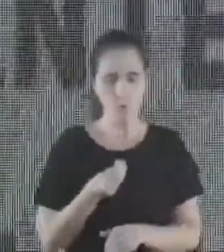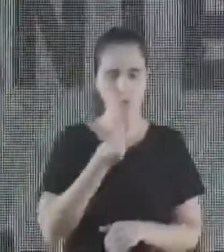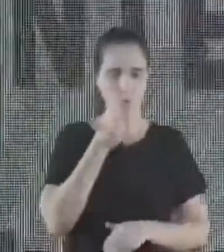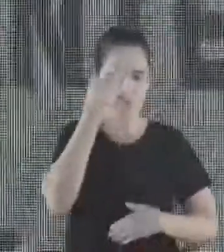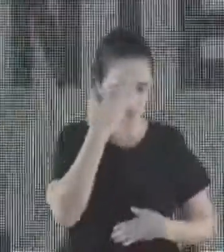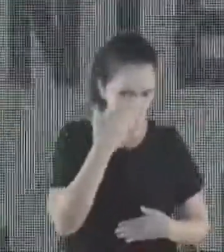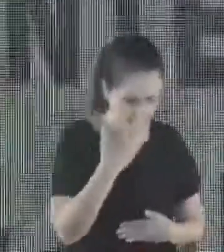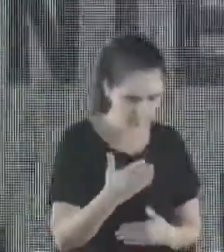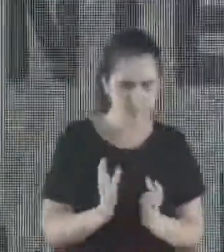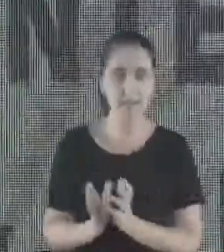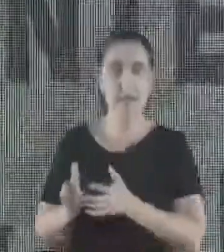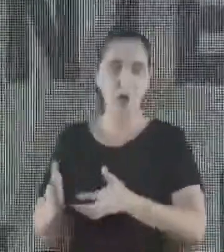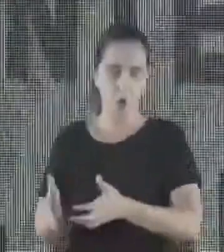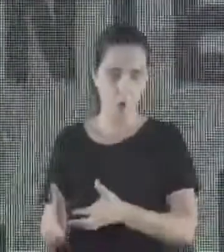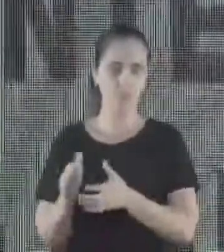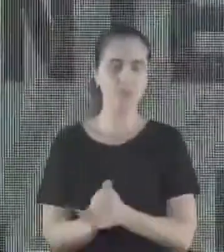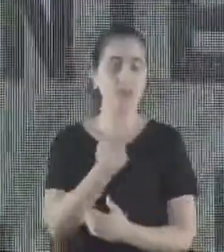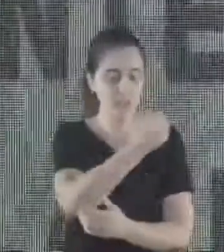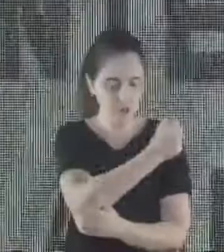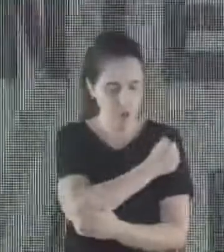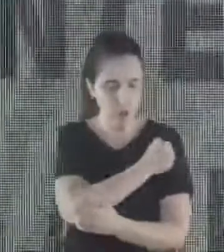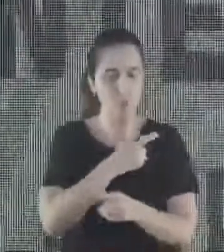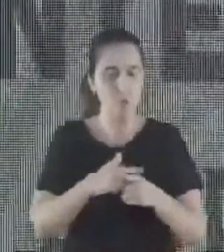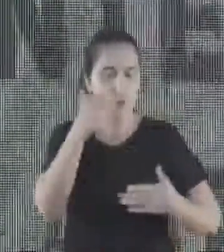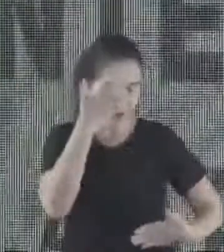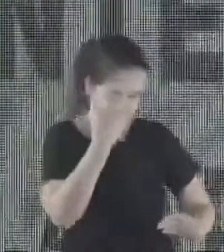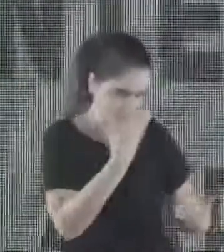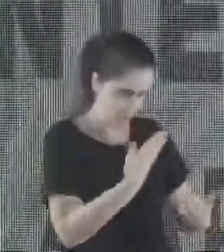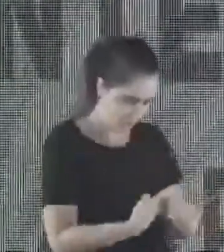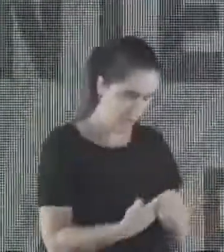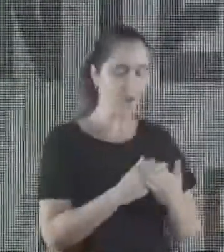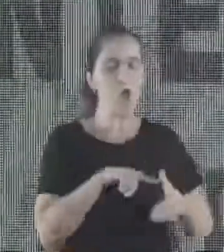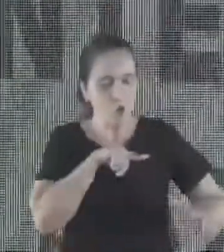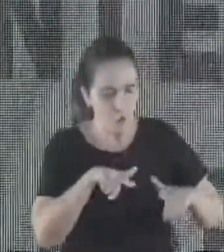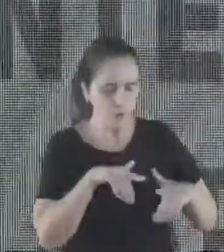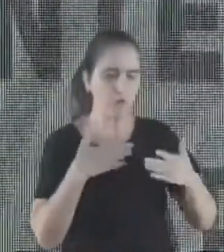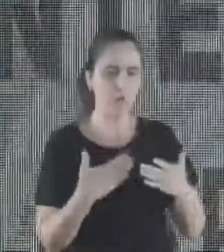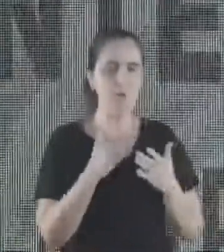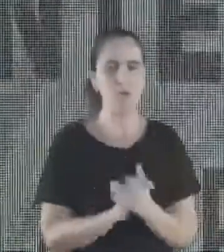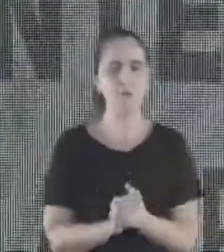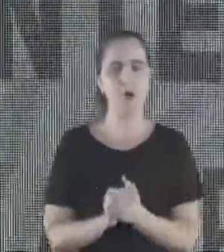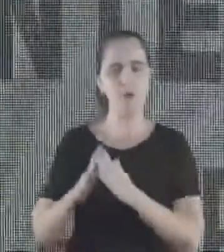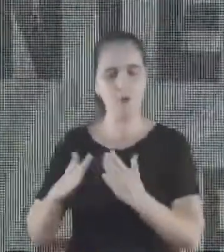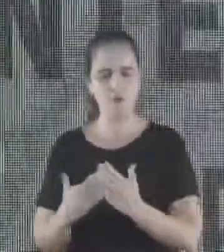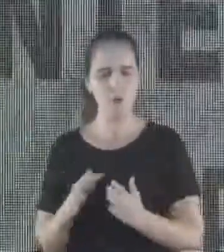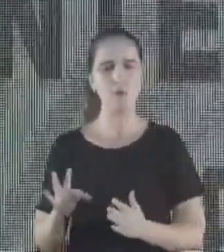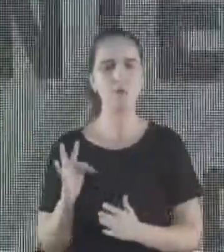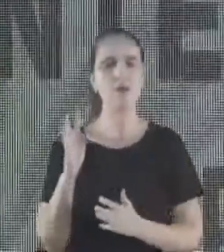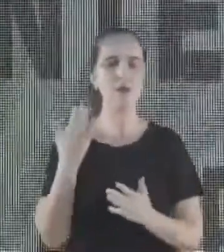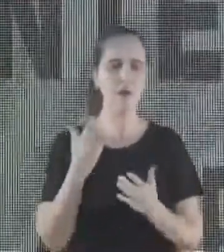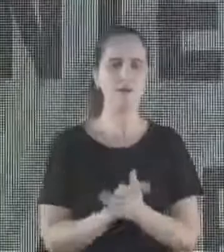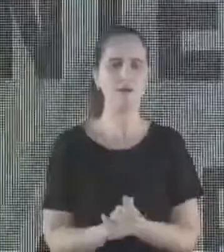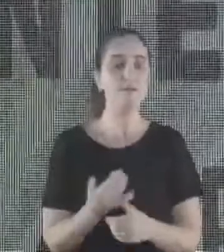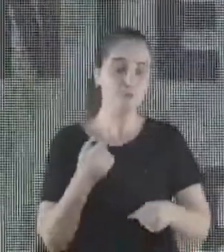a nossa comunidade de SENTE por acreditar no trabalho da Escola Técnica nessa nova etapa. Como todos já falaram,